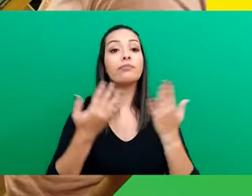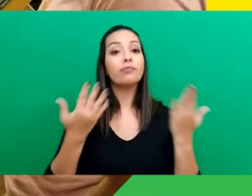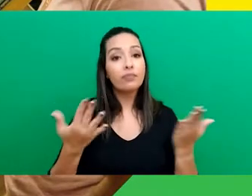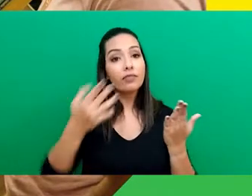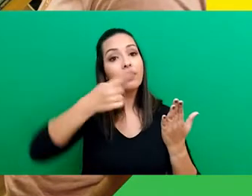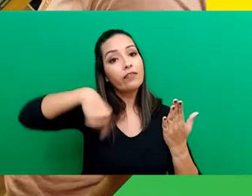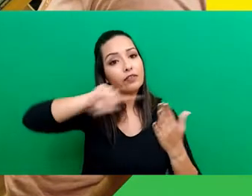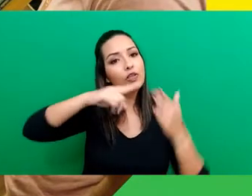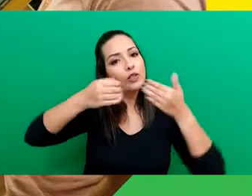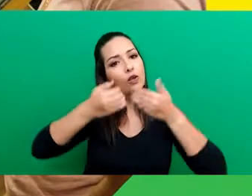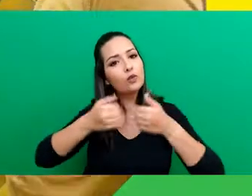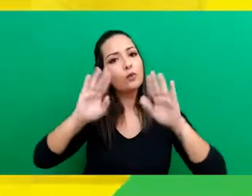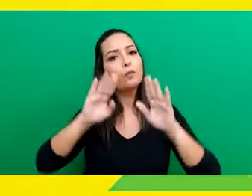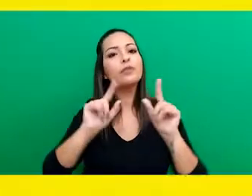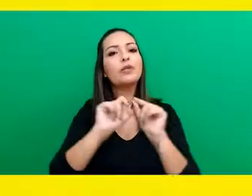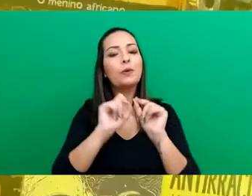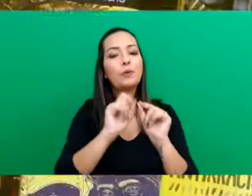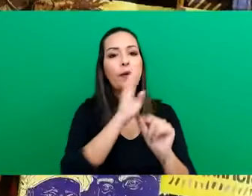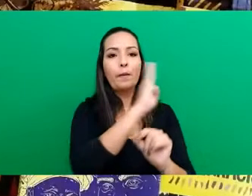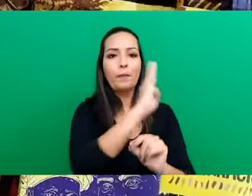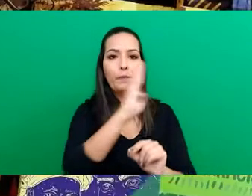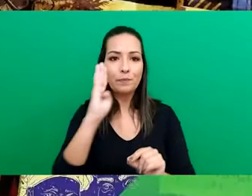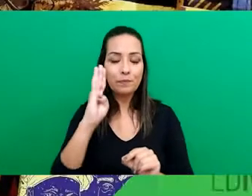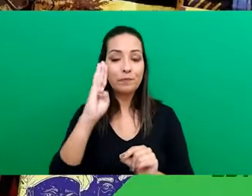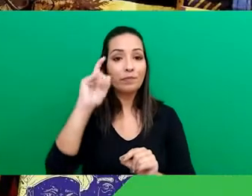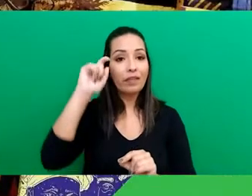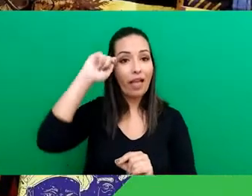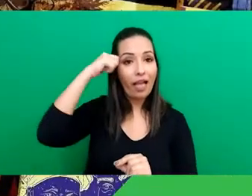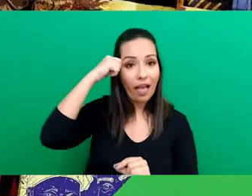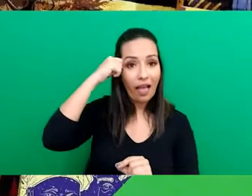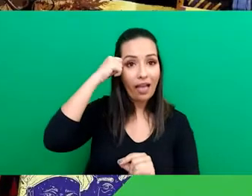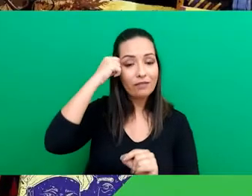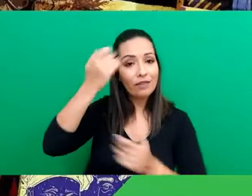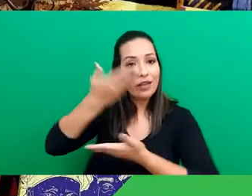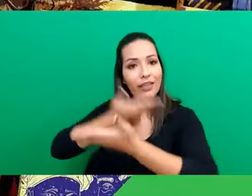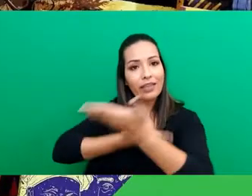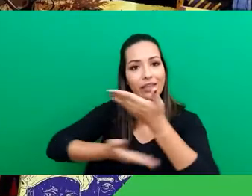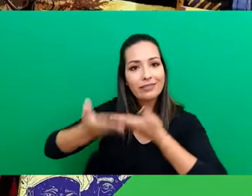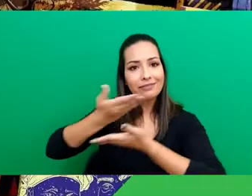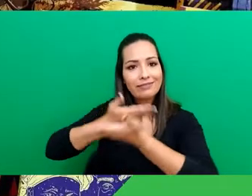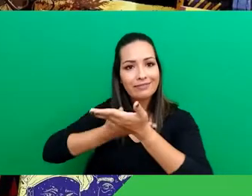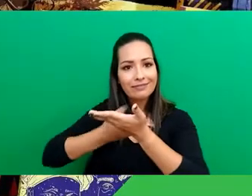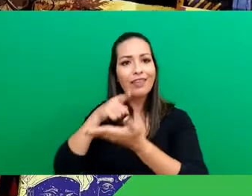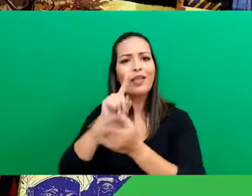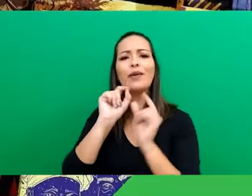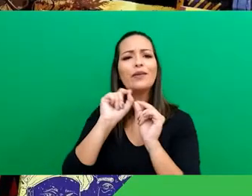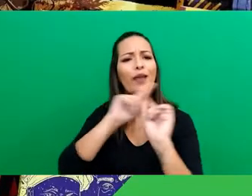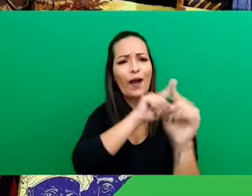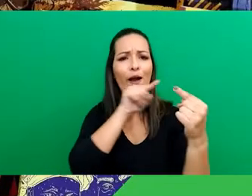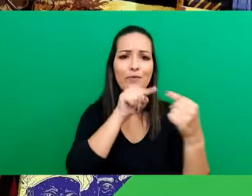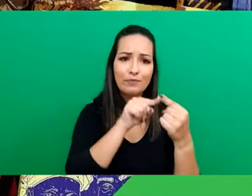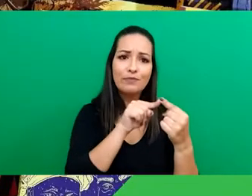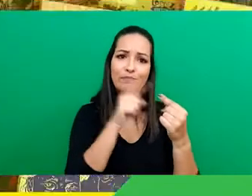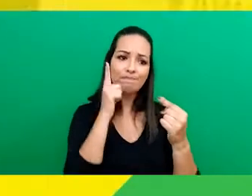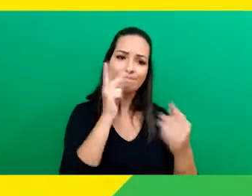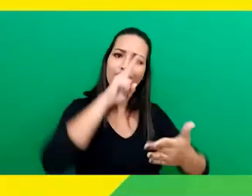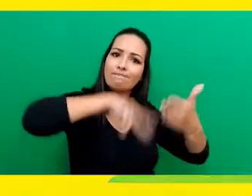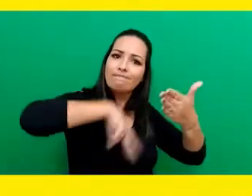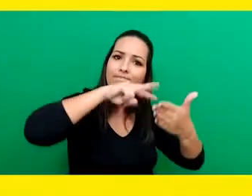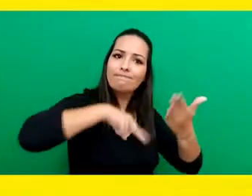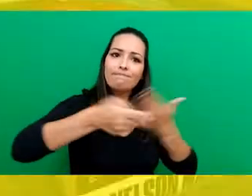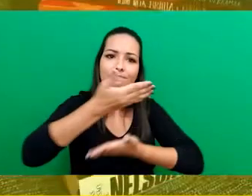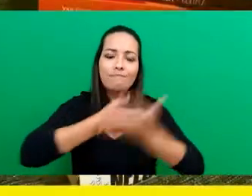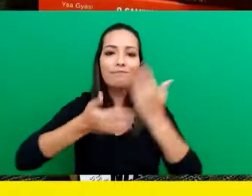adolescentes, iniciamos as atividades da Biblioteca Afrointerativa, que tem como objetivo socializar e tornar acessível